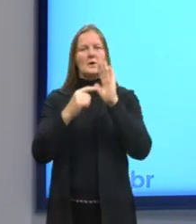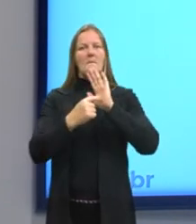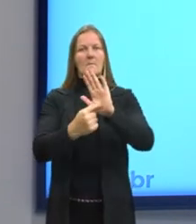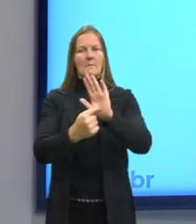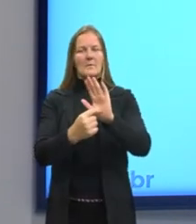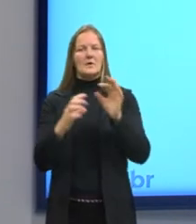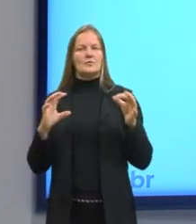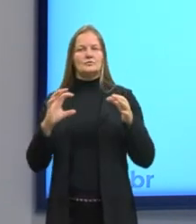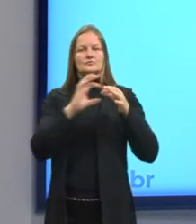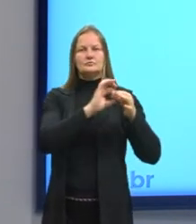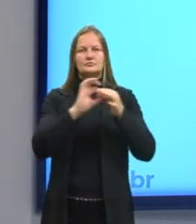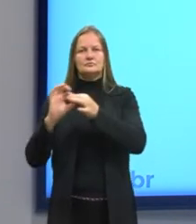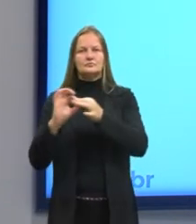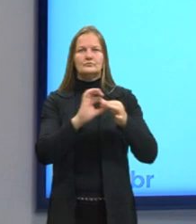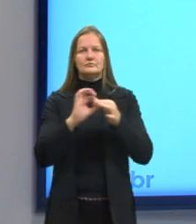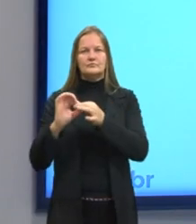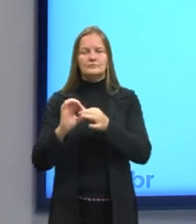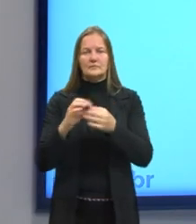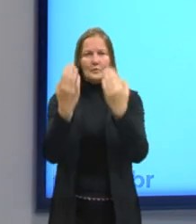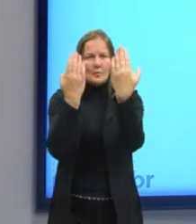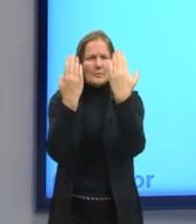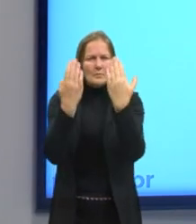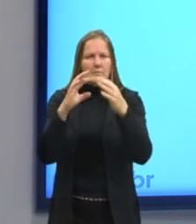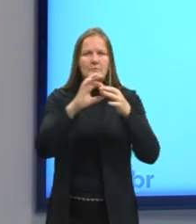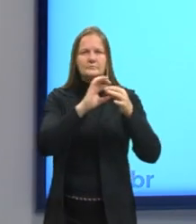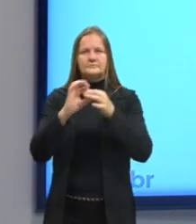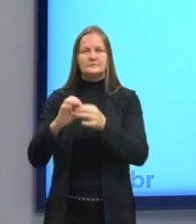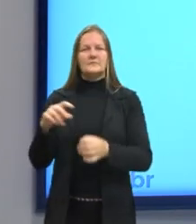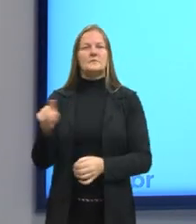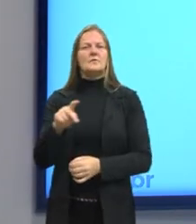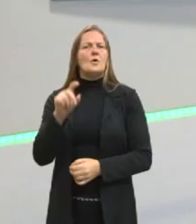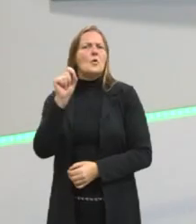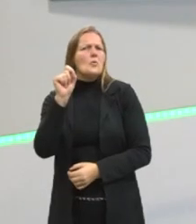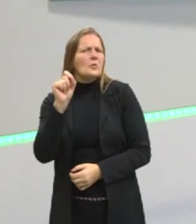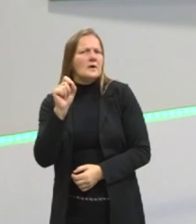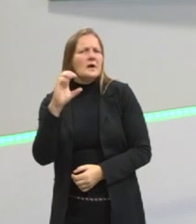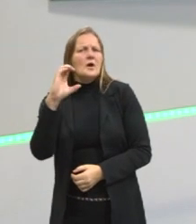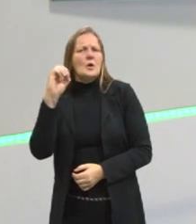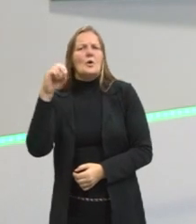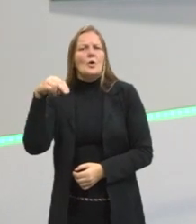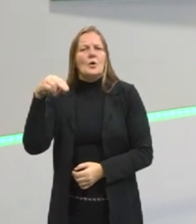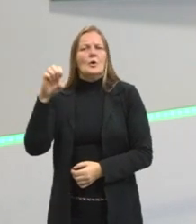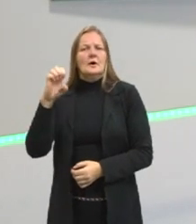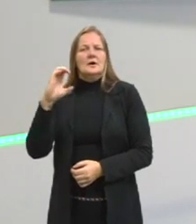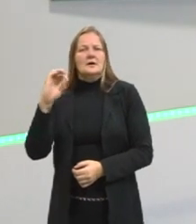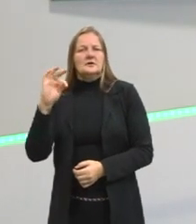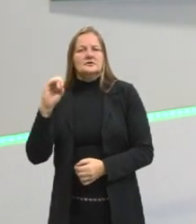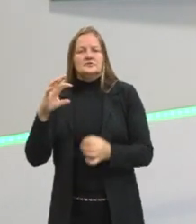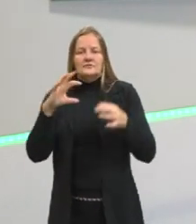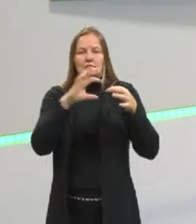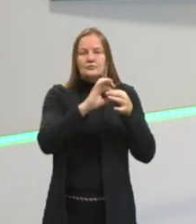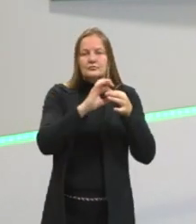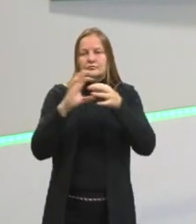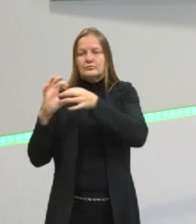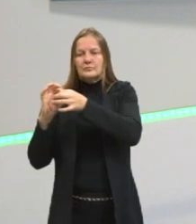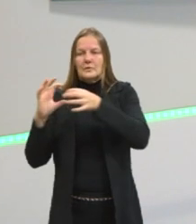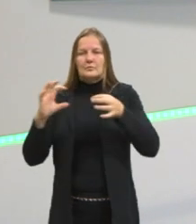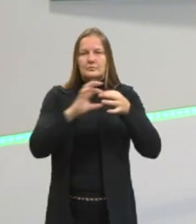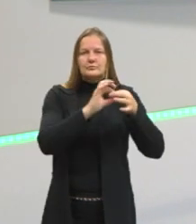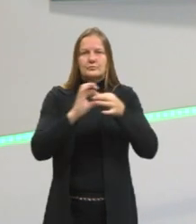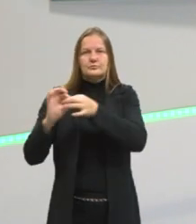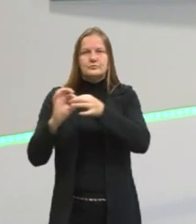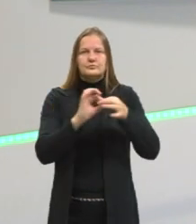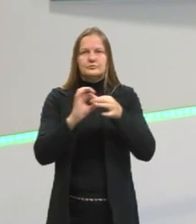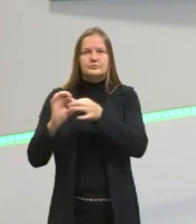conectivos de comparação. Professora, o que são conectivos? Não lembro dessa palavra.